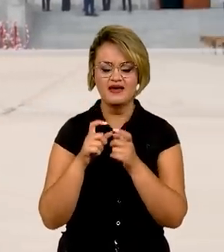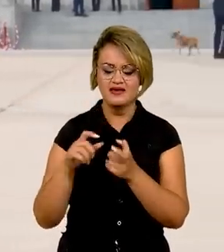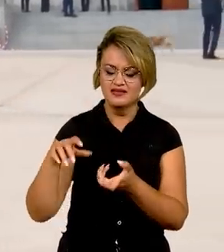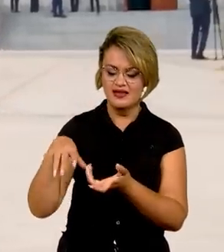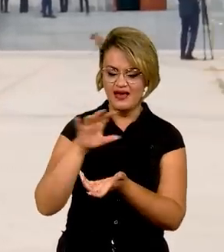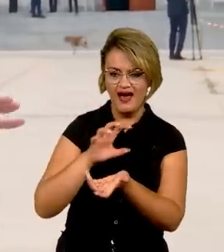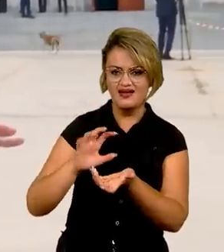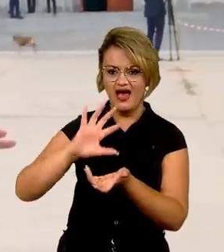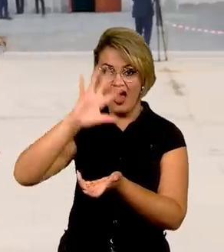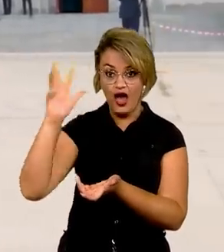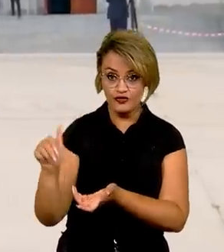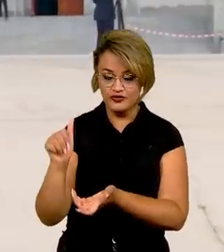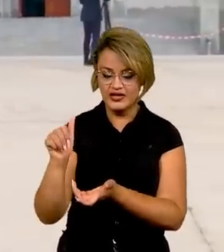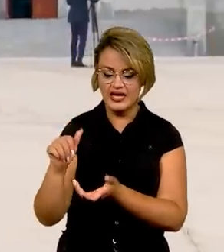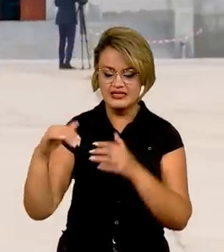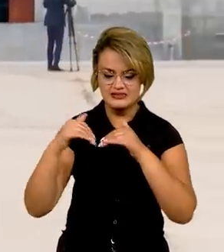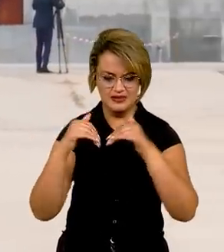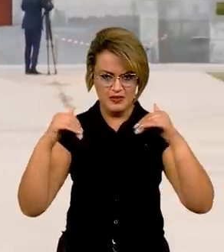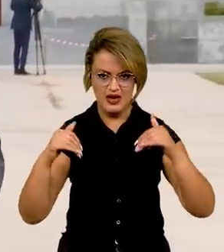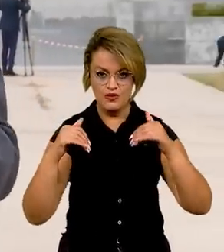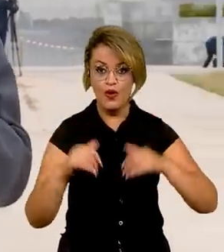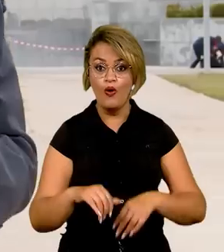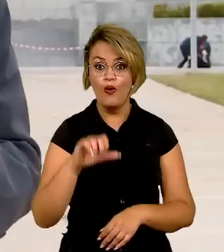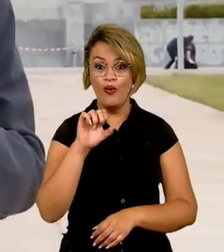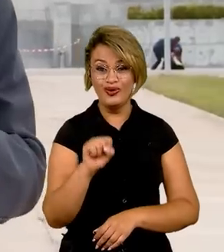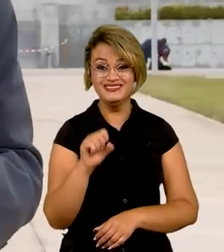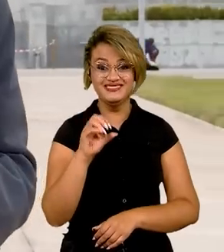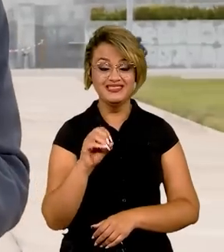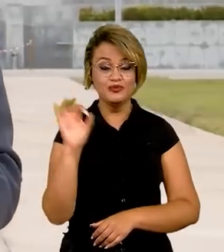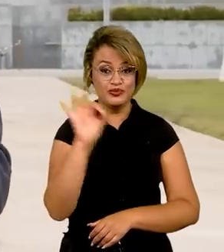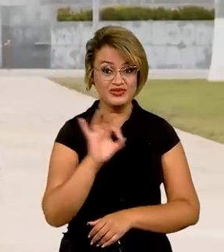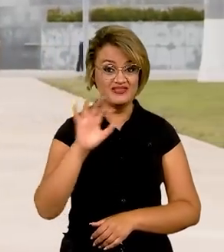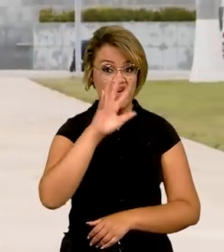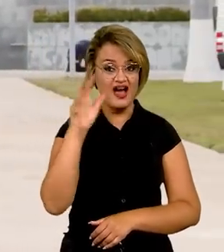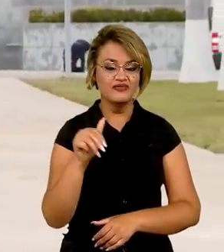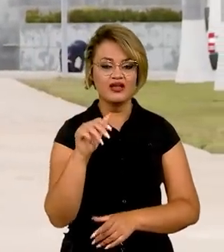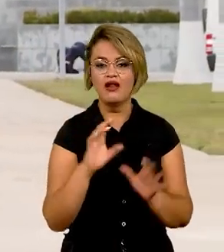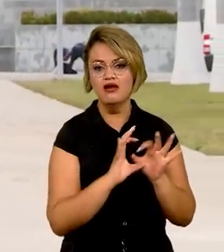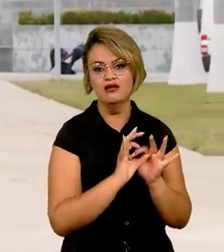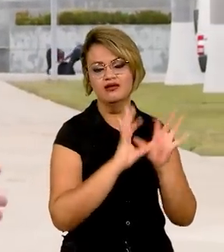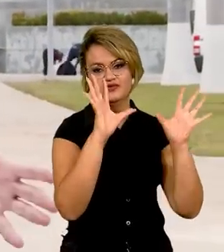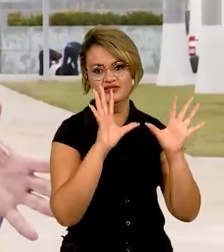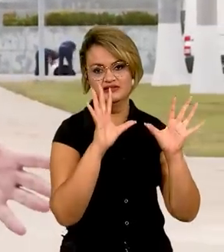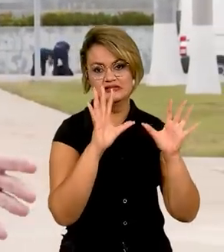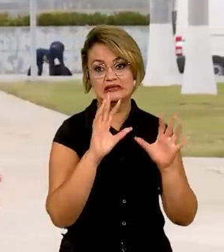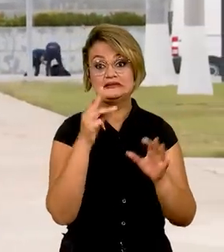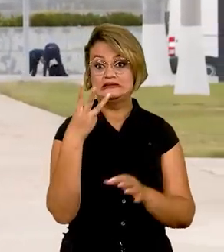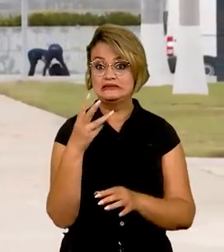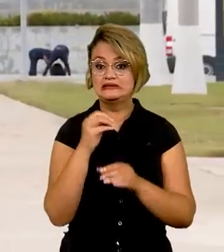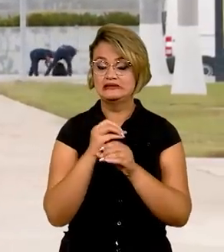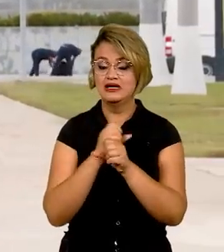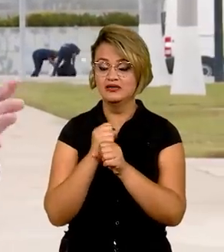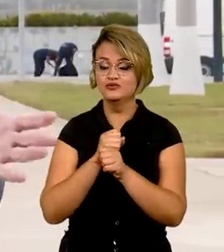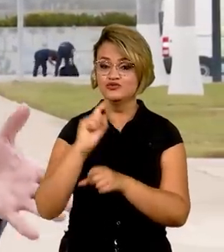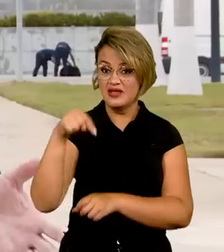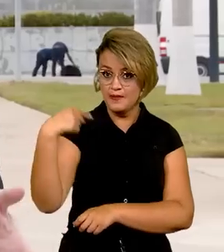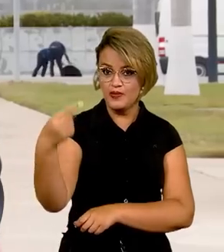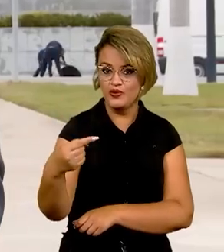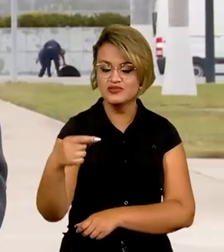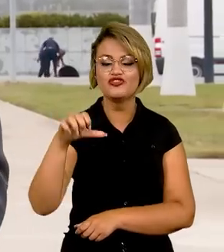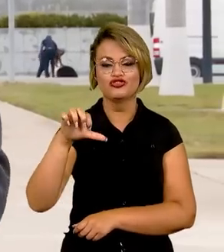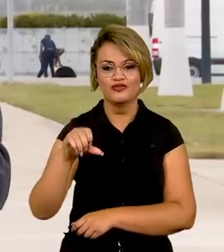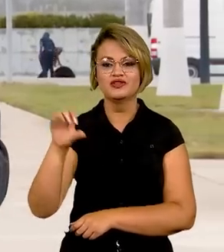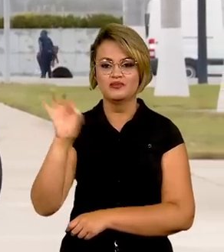africano. Naquele momento, 80% da África era livre. Trinta anos depois, 90